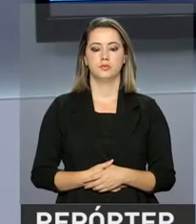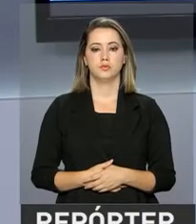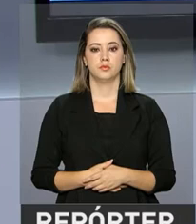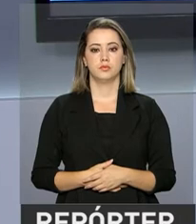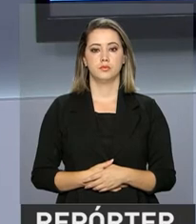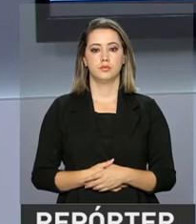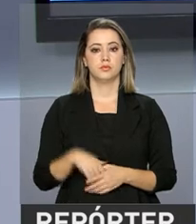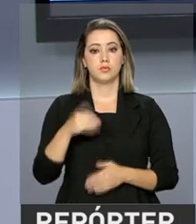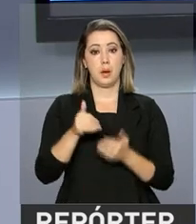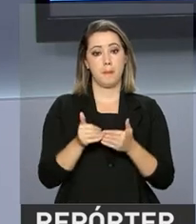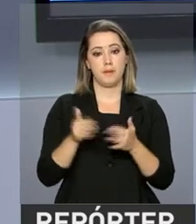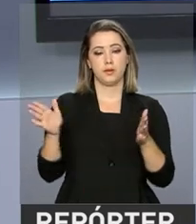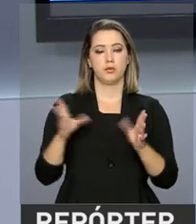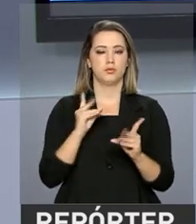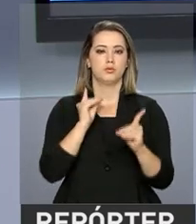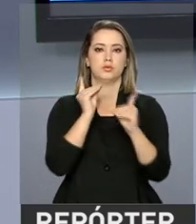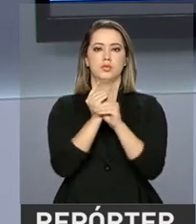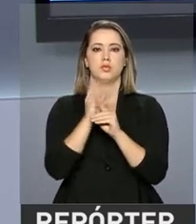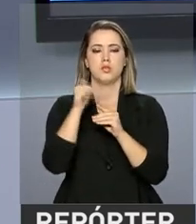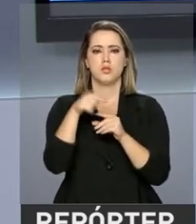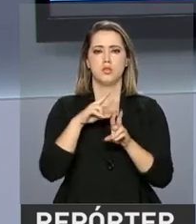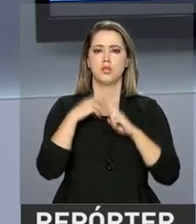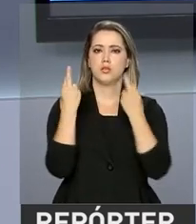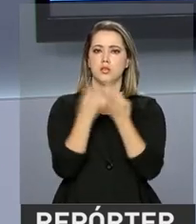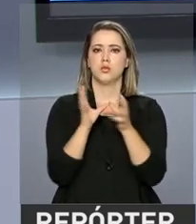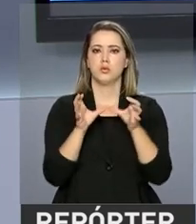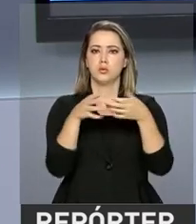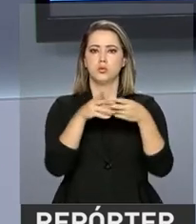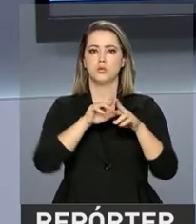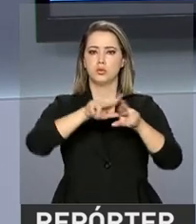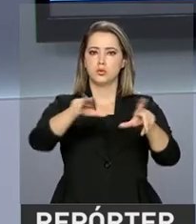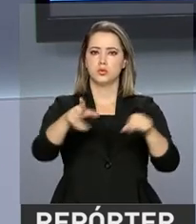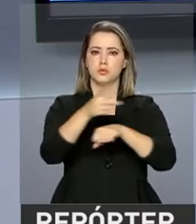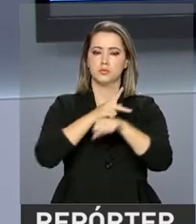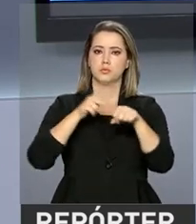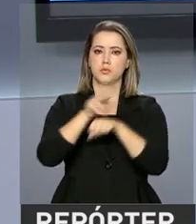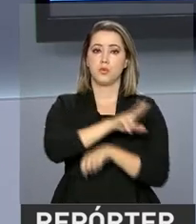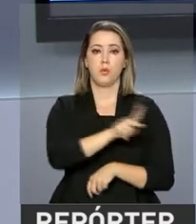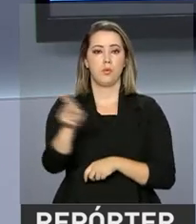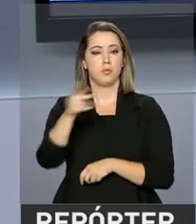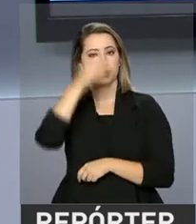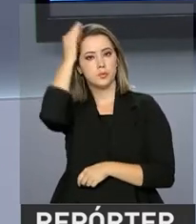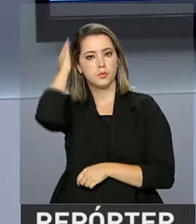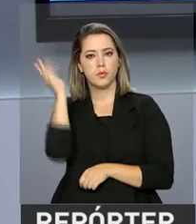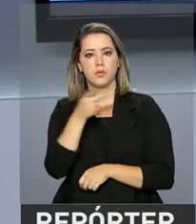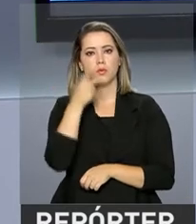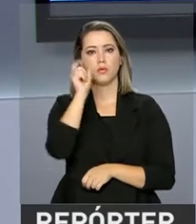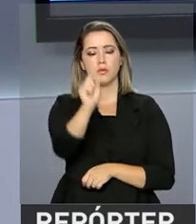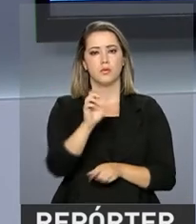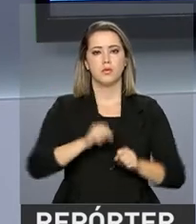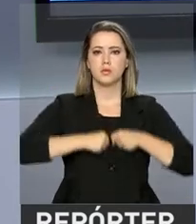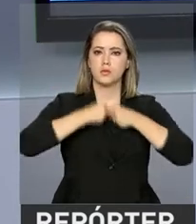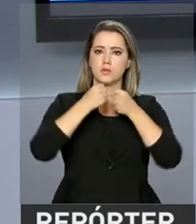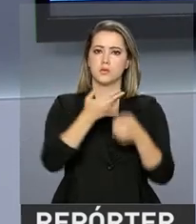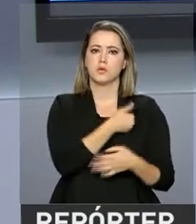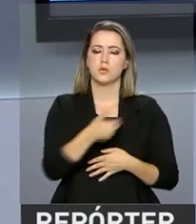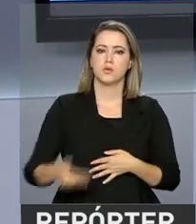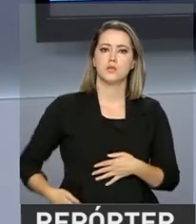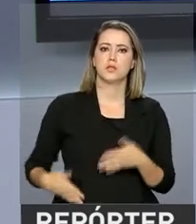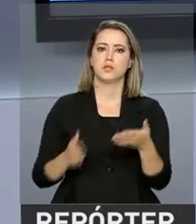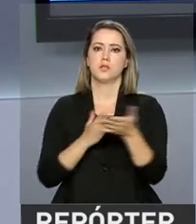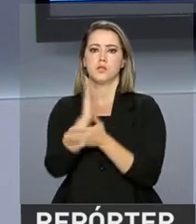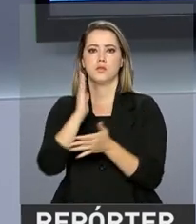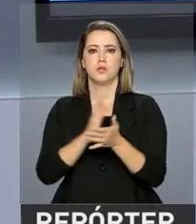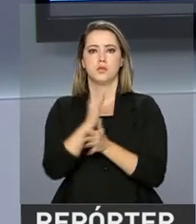Durante a abertura do encontro, que reúne executivos de diversos países, o presidente Michel Temer garantiu o empenho do governo na